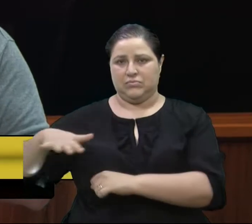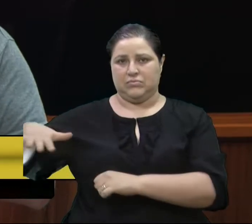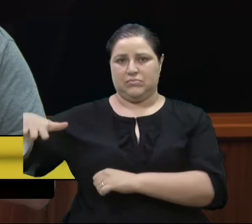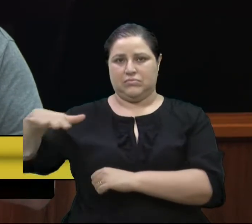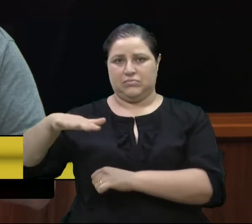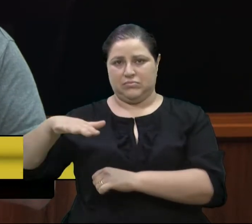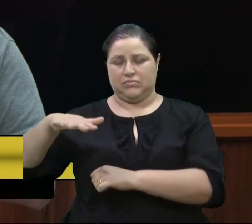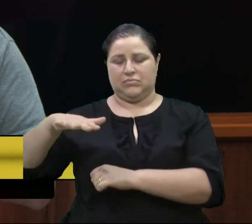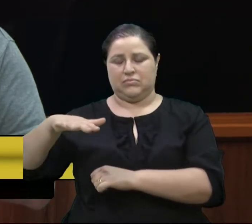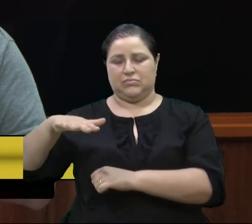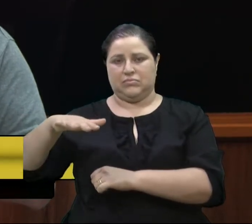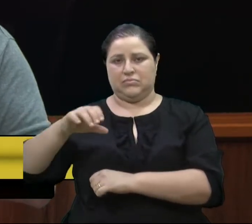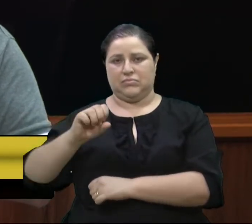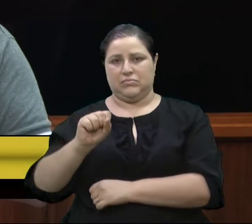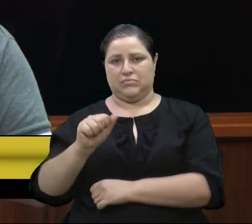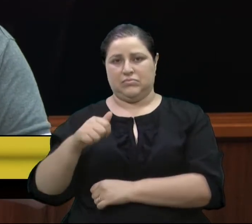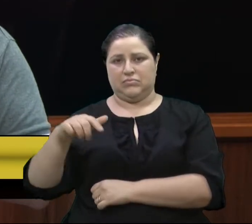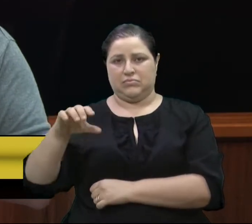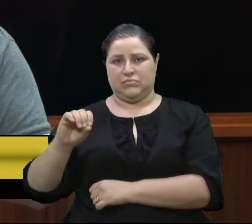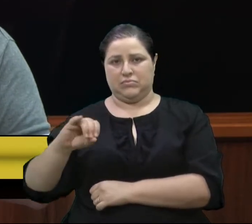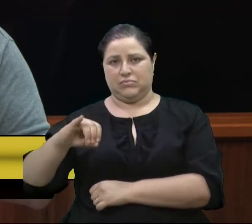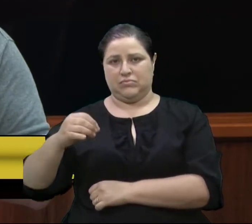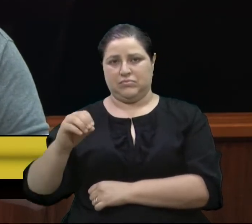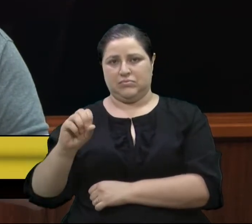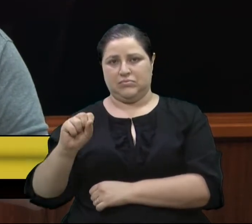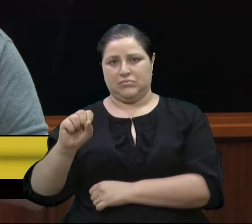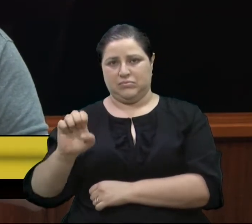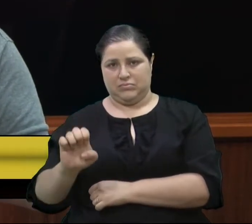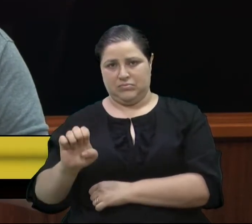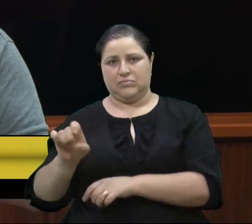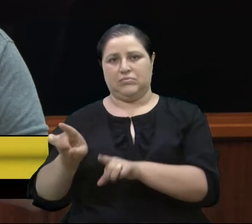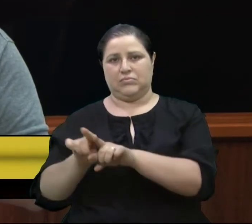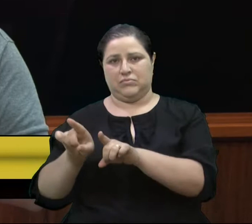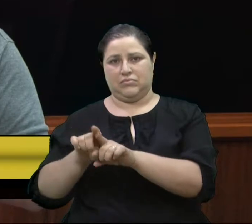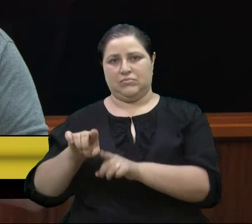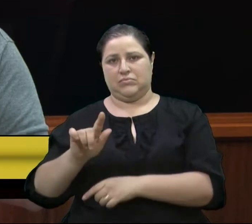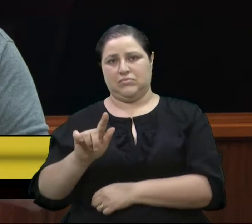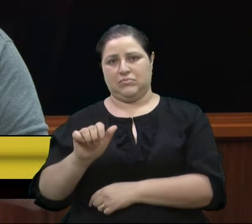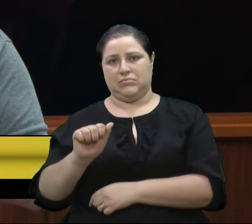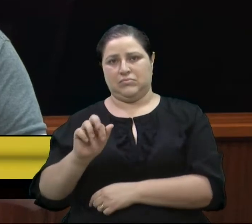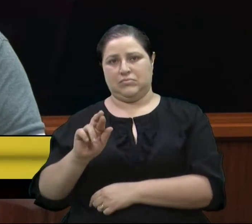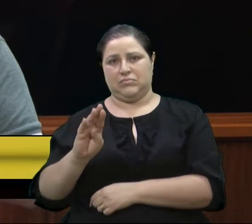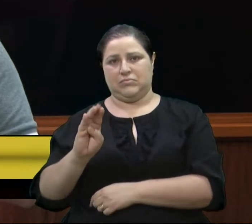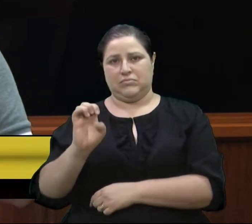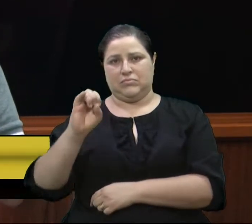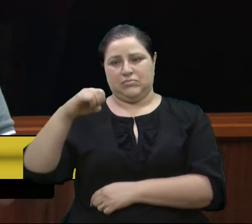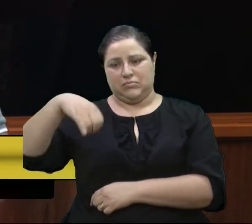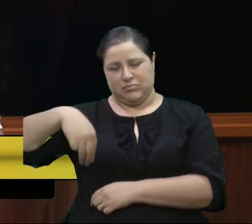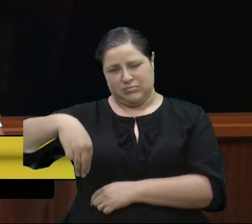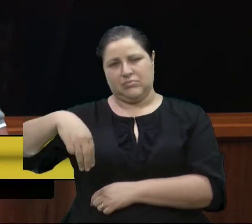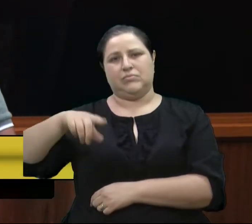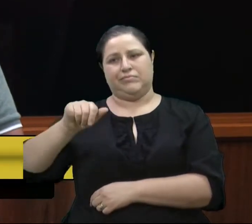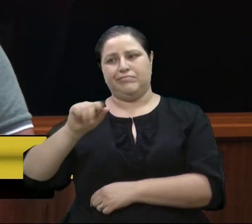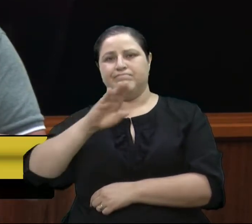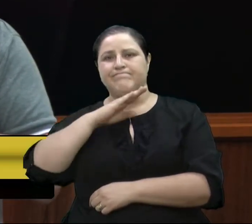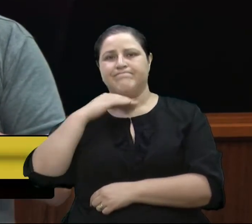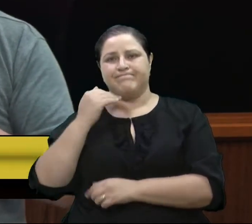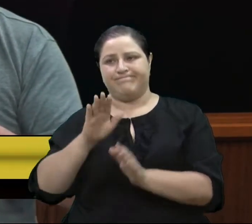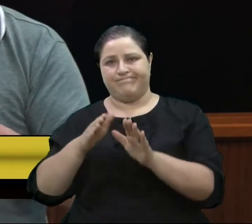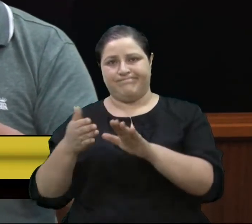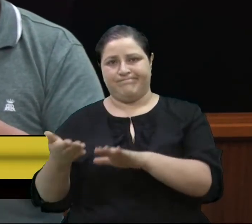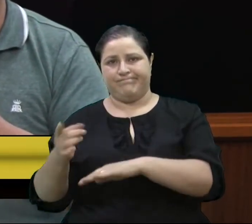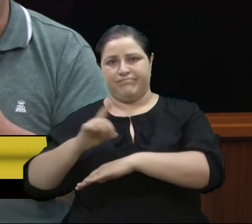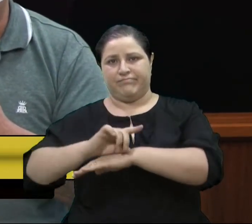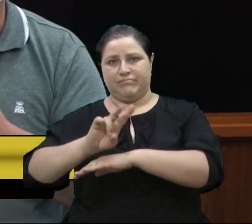e do Garbim e fez a sua passagem agora no dia 2. Também foi professor